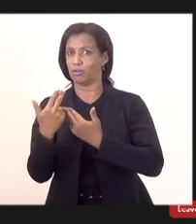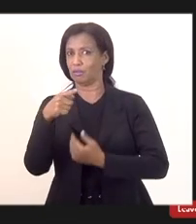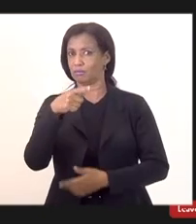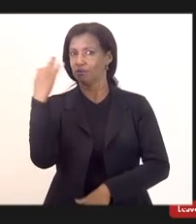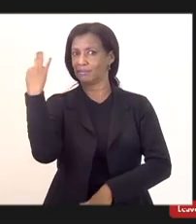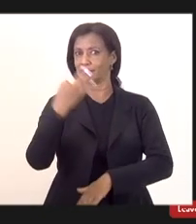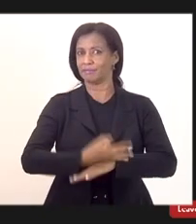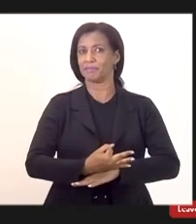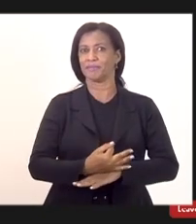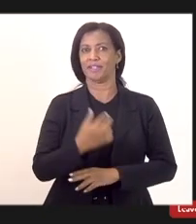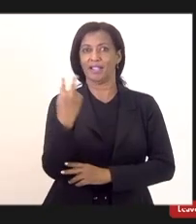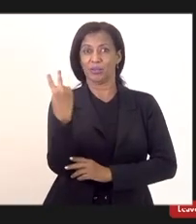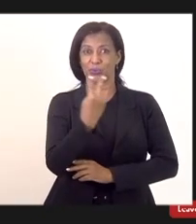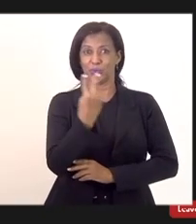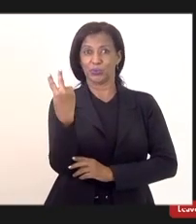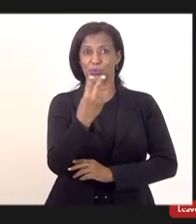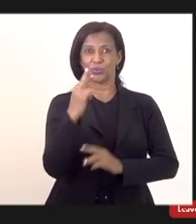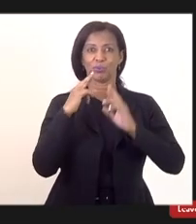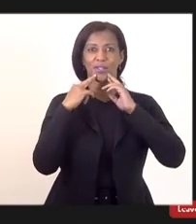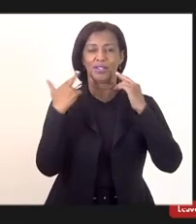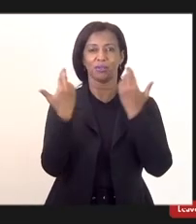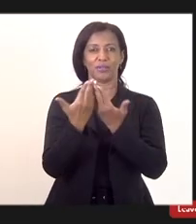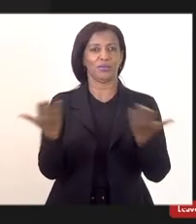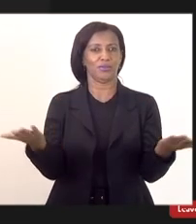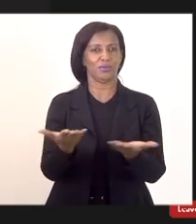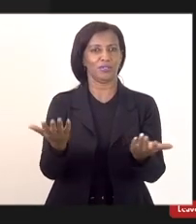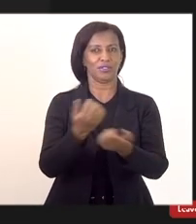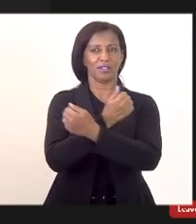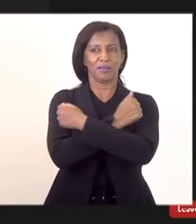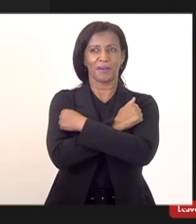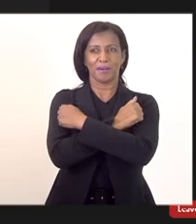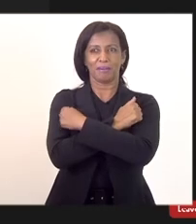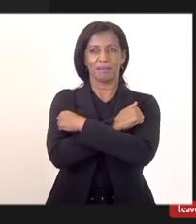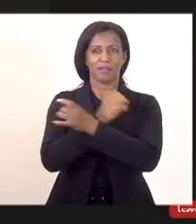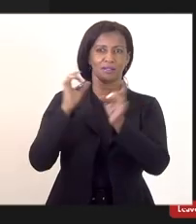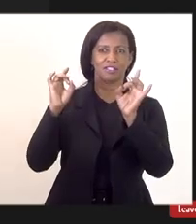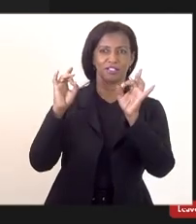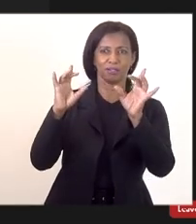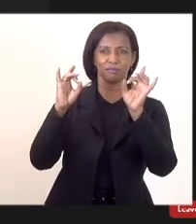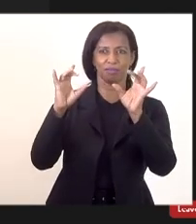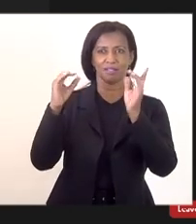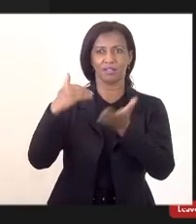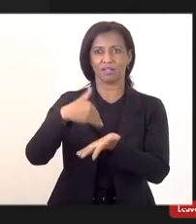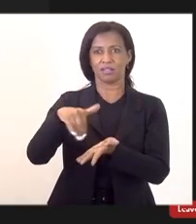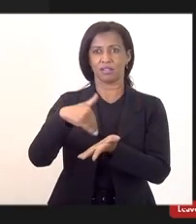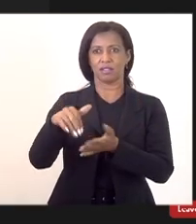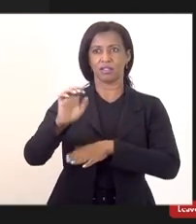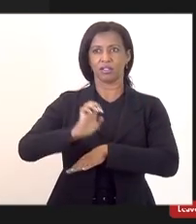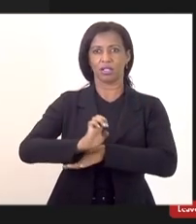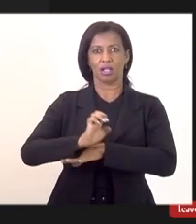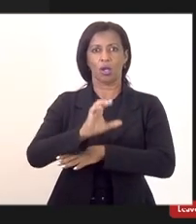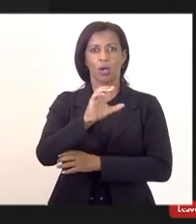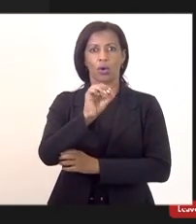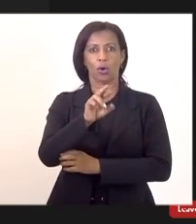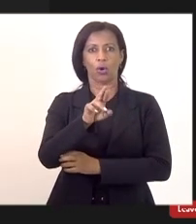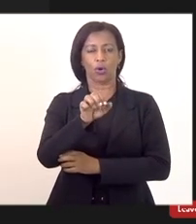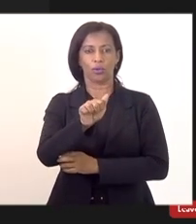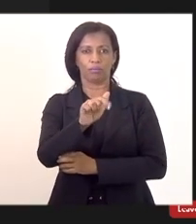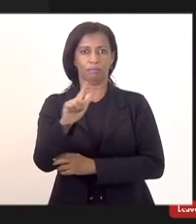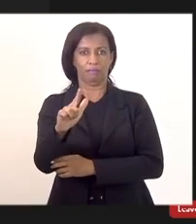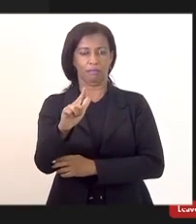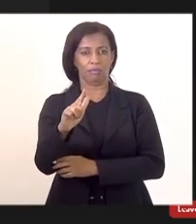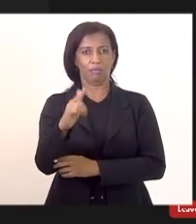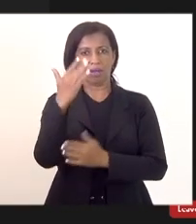está. Estão nas duas. Dá um abraço e um bom dia especial ao secretário de Estado, Coronel Leandro. Agradecer a presença.